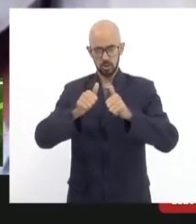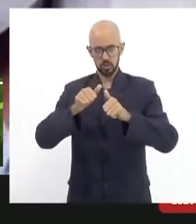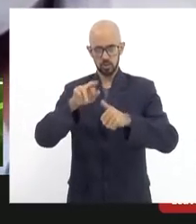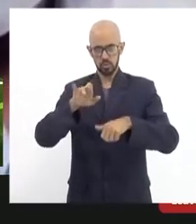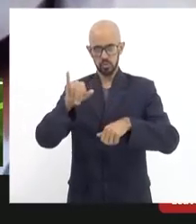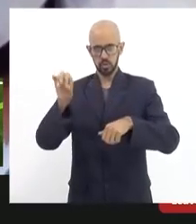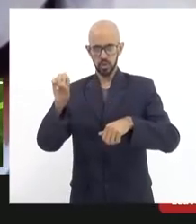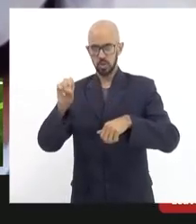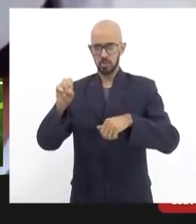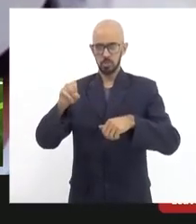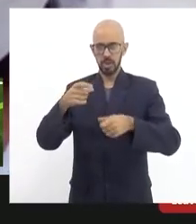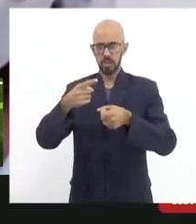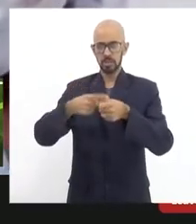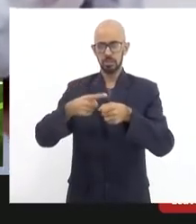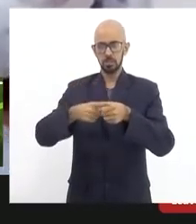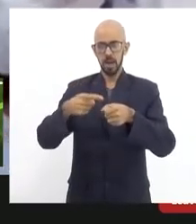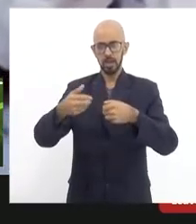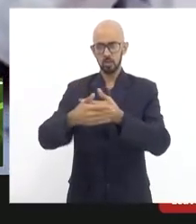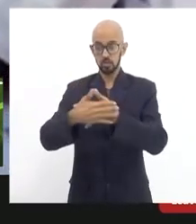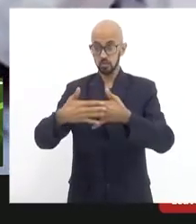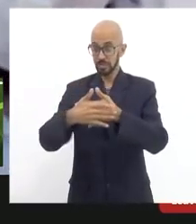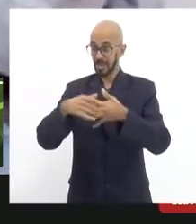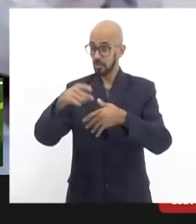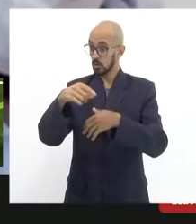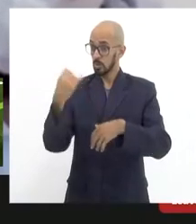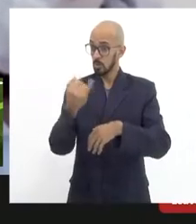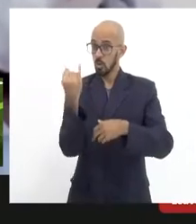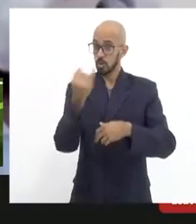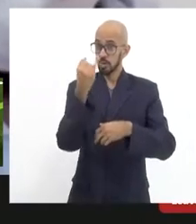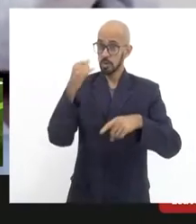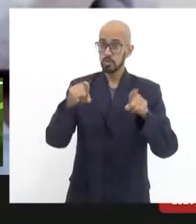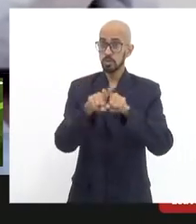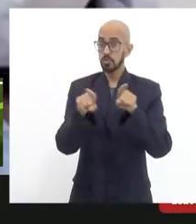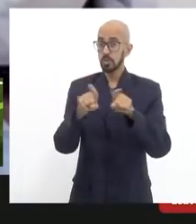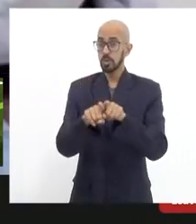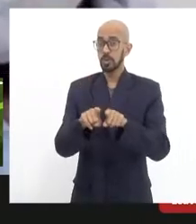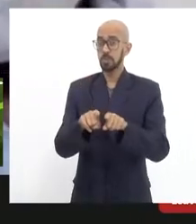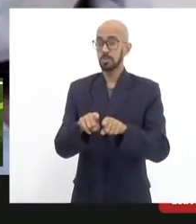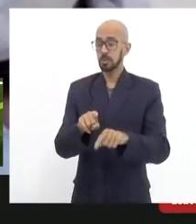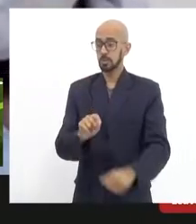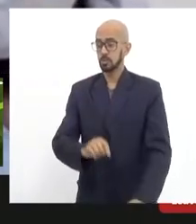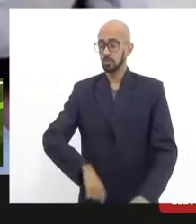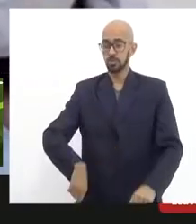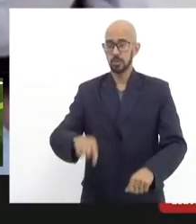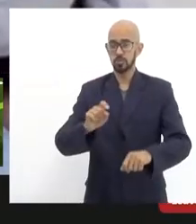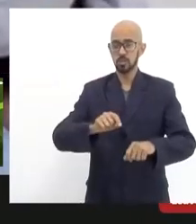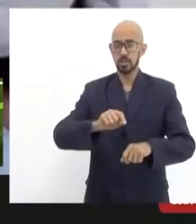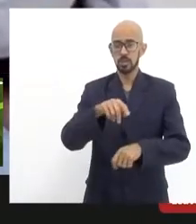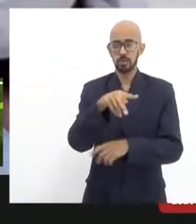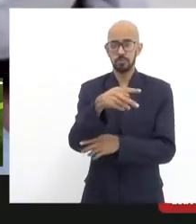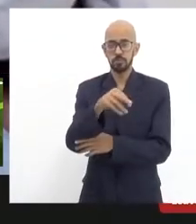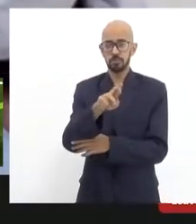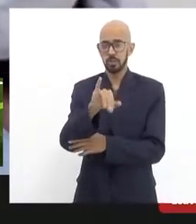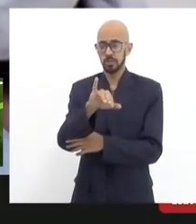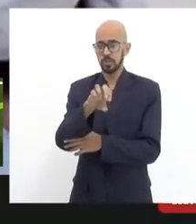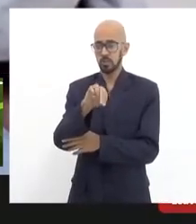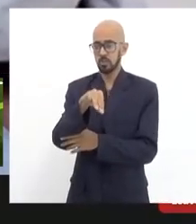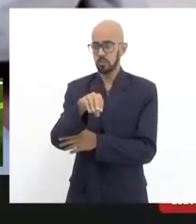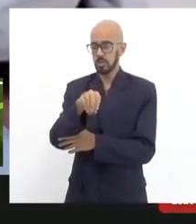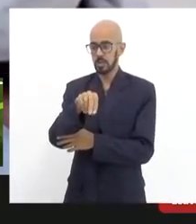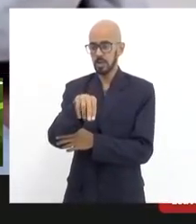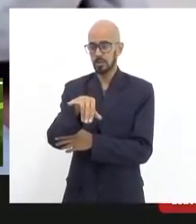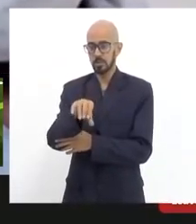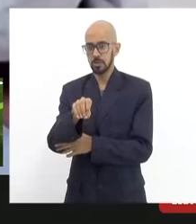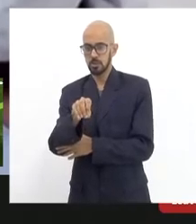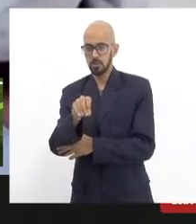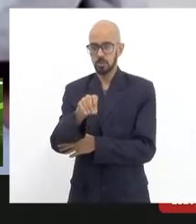singular na nossa cidade, além de ser um patrimônio cultural, tombado pelo seu formato, trajeto